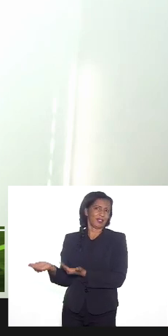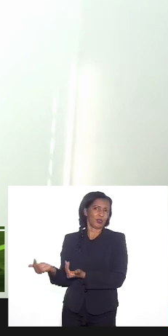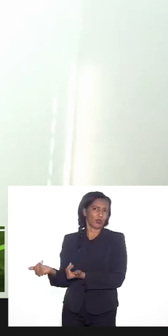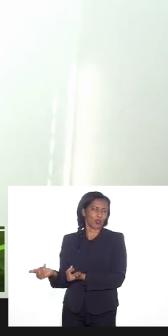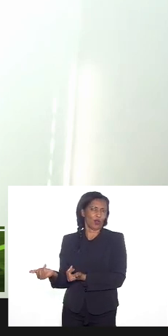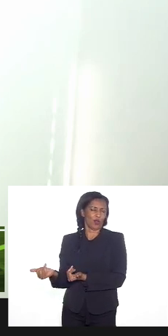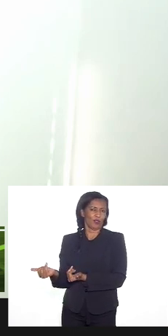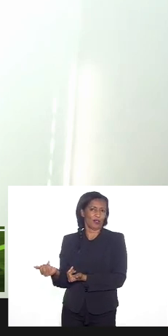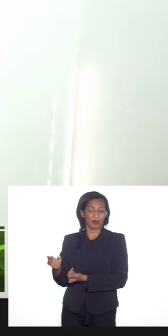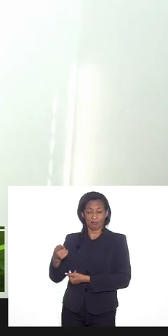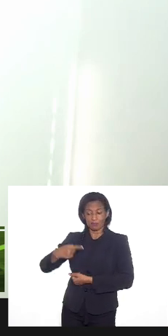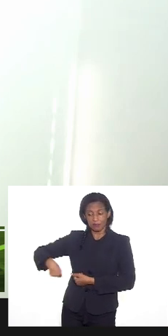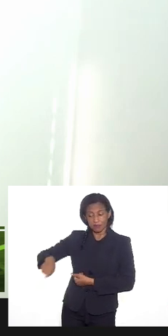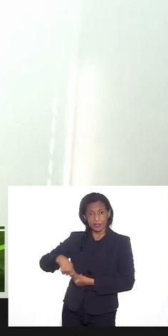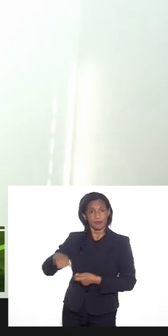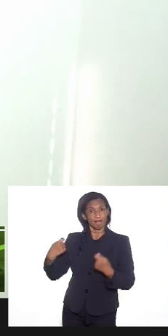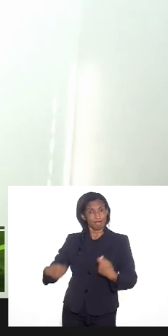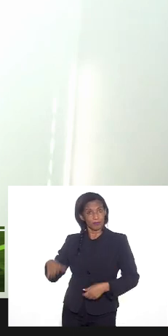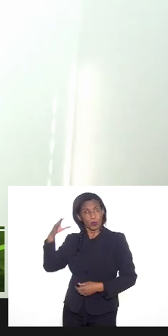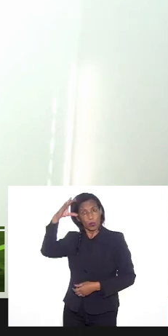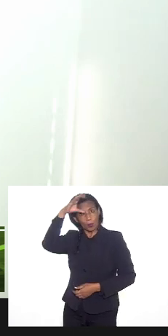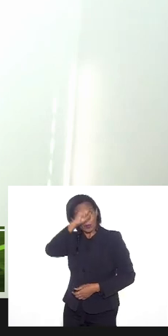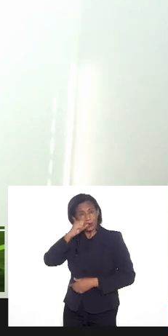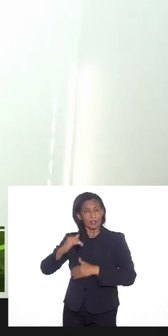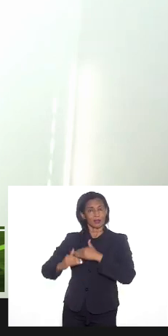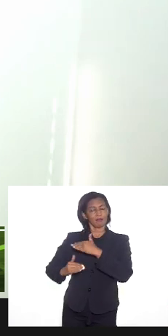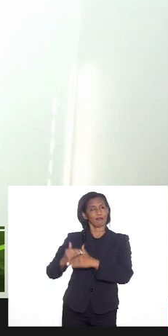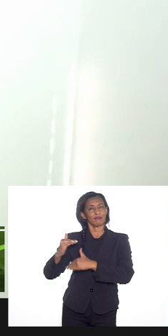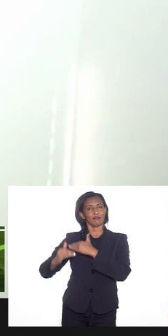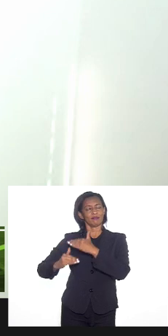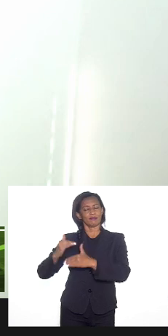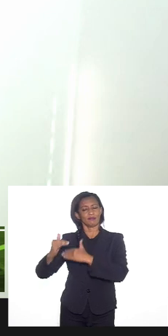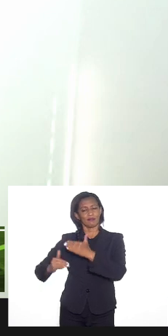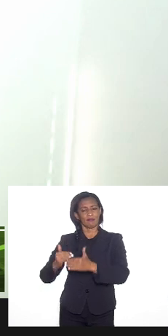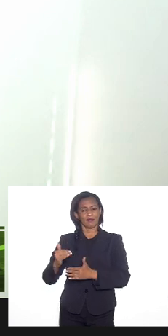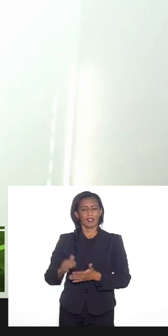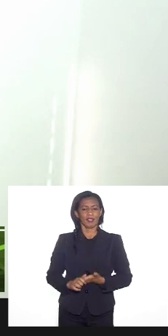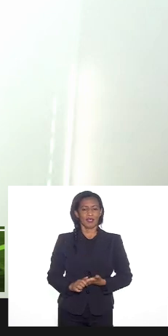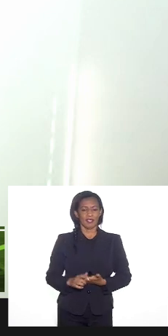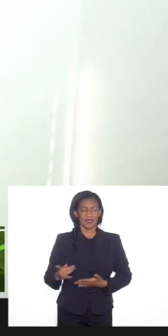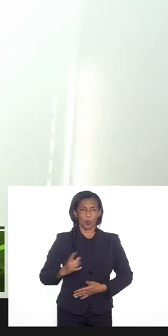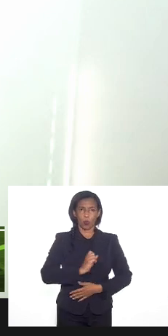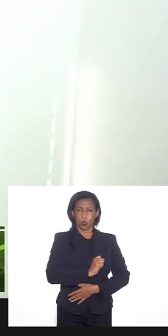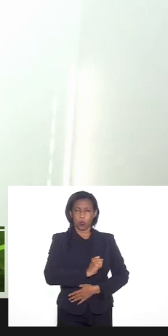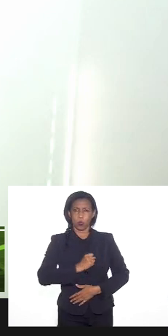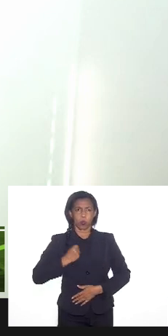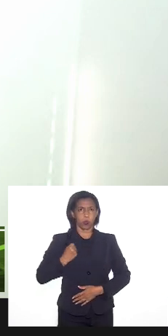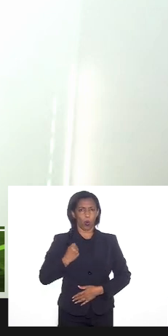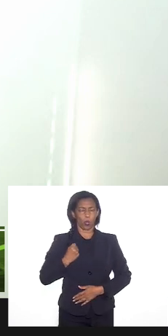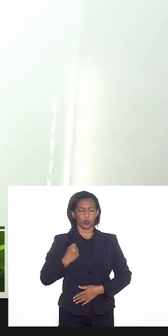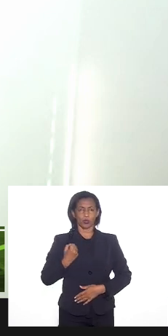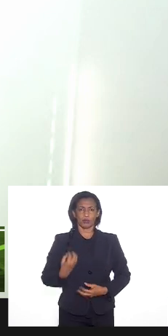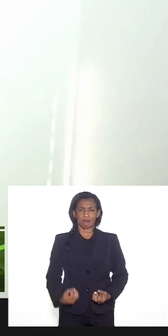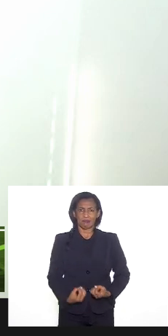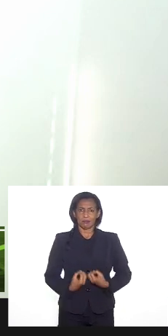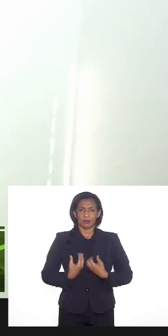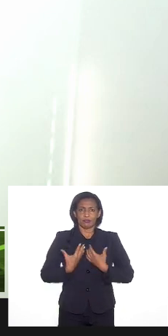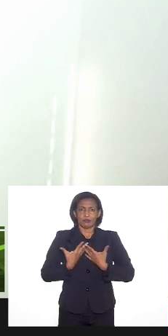porque eles precisam compreender esse processo é essa coisa do ódio que gera